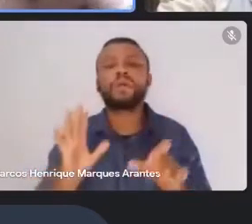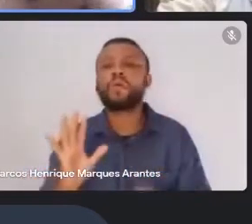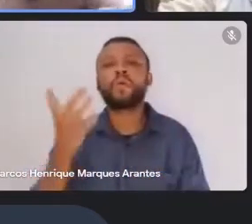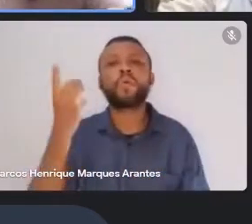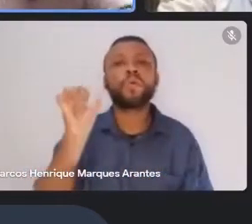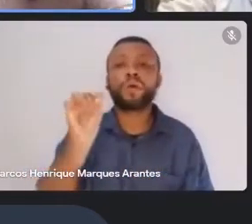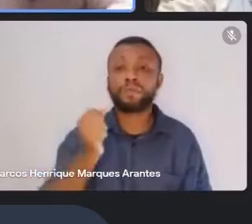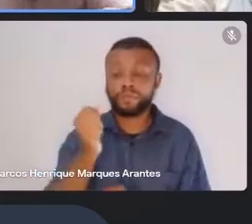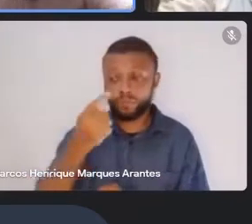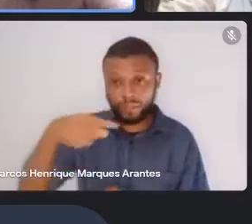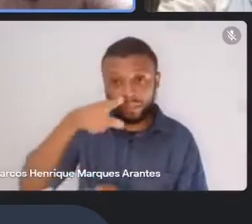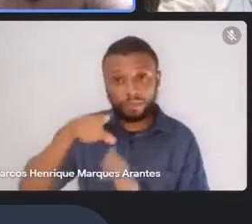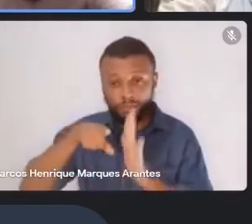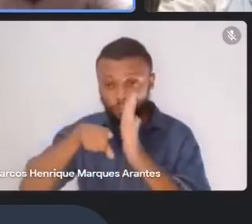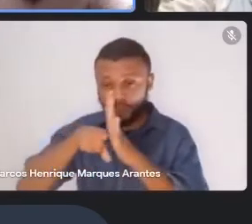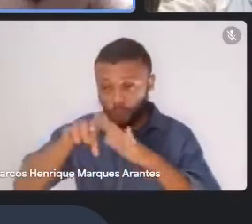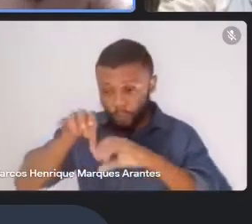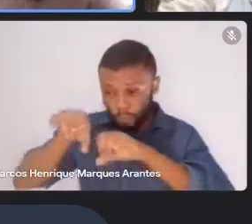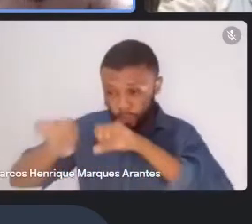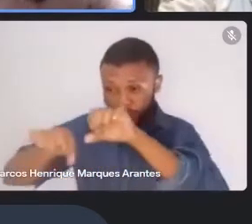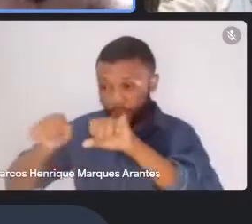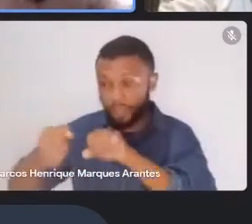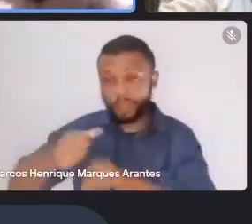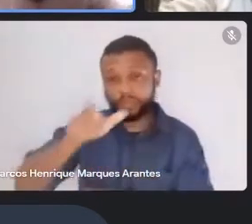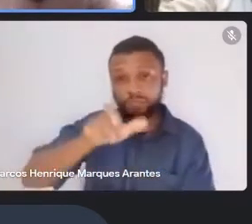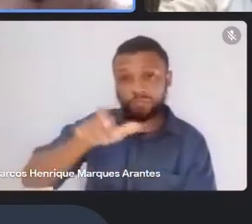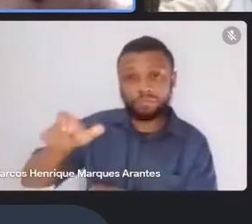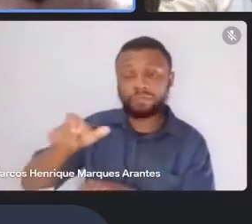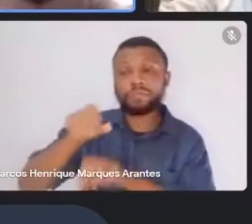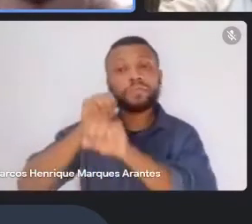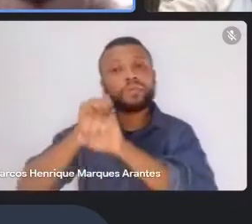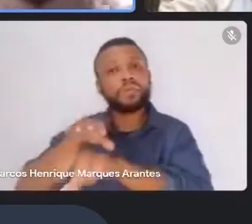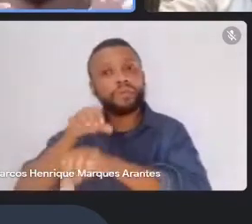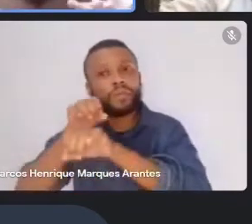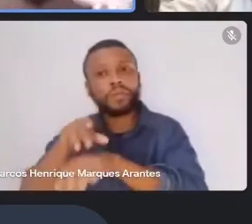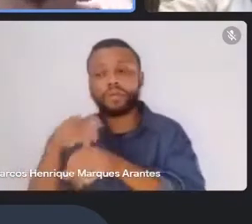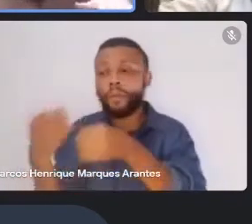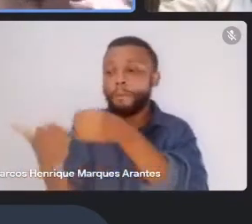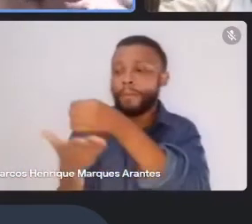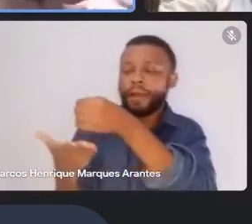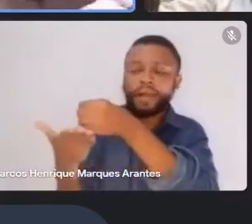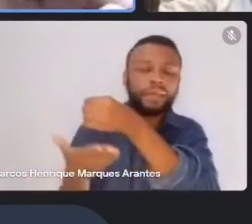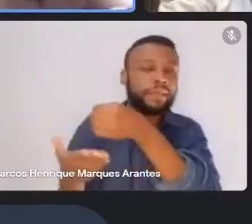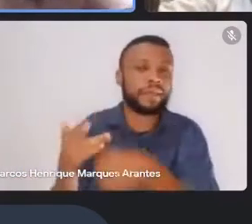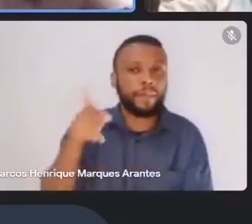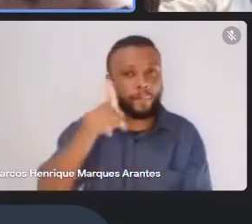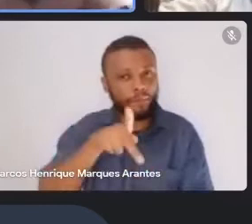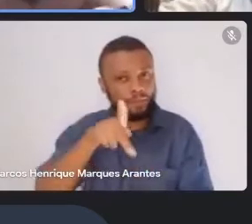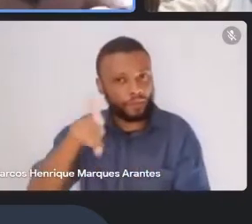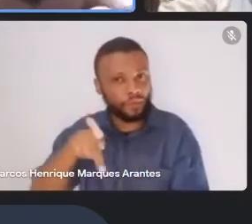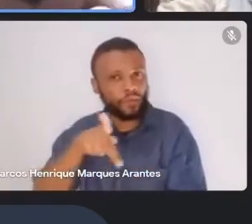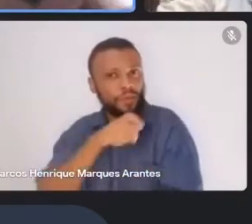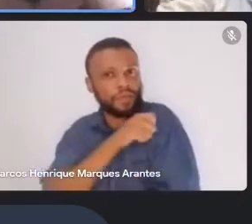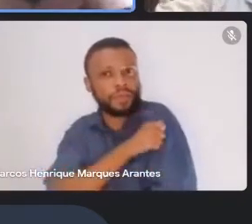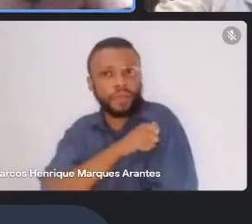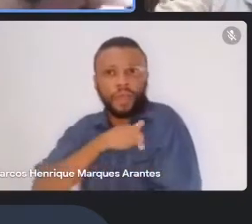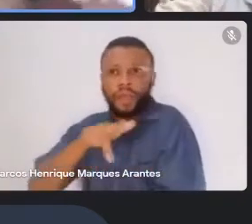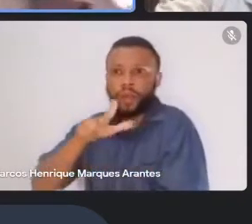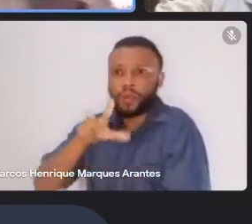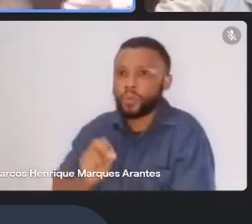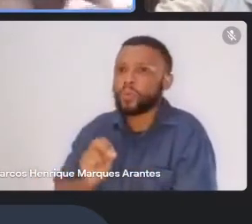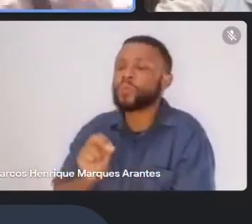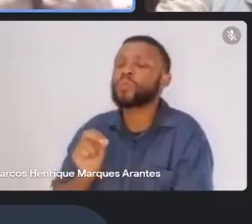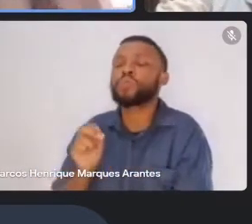os atores da educação básica, professores, alunos, enfim. Como é que vocês acham que o